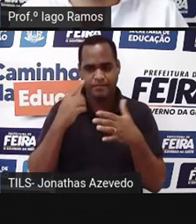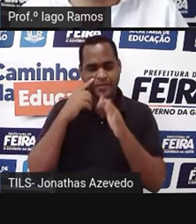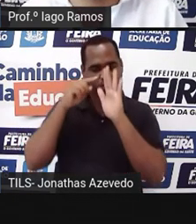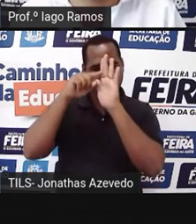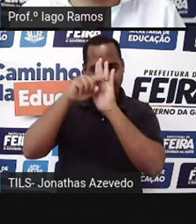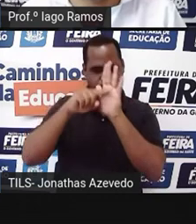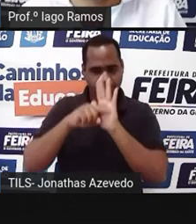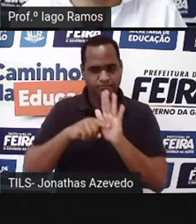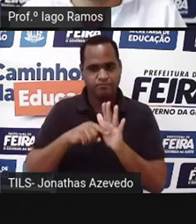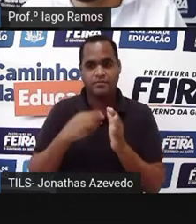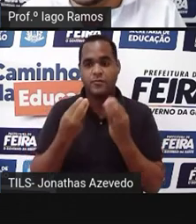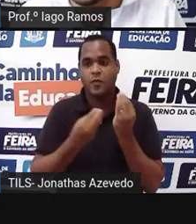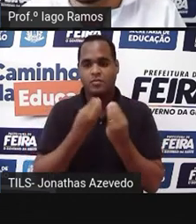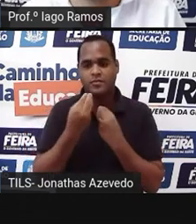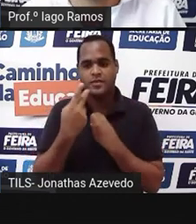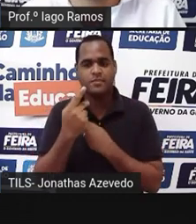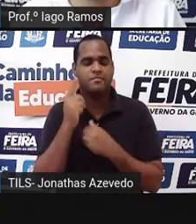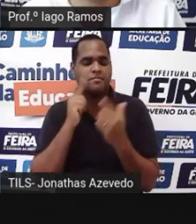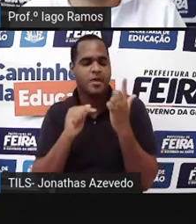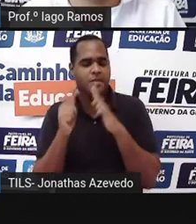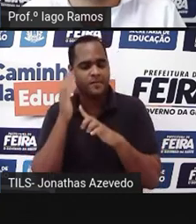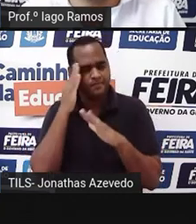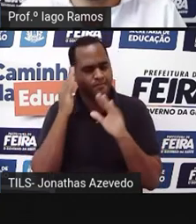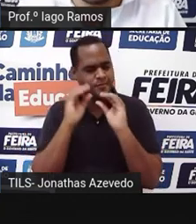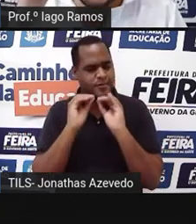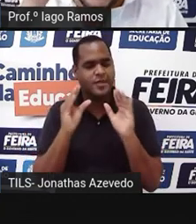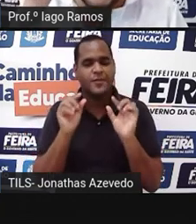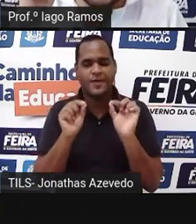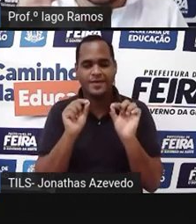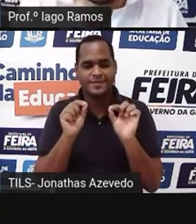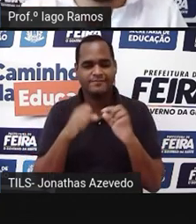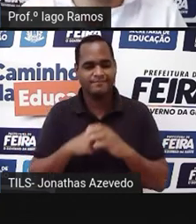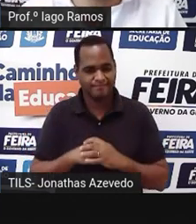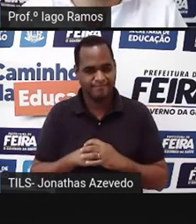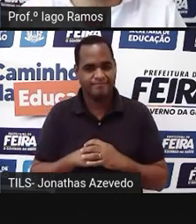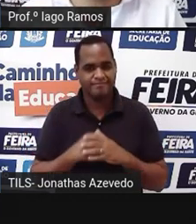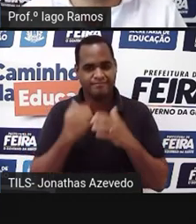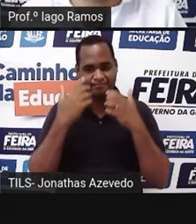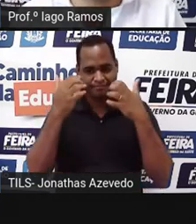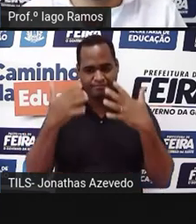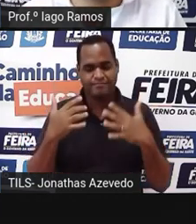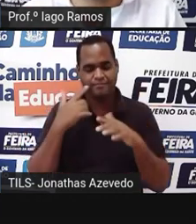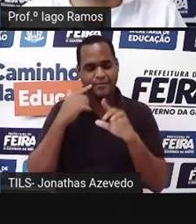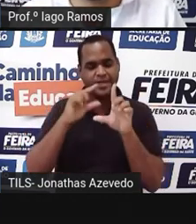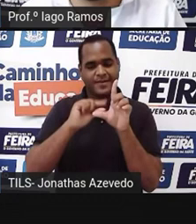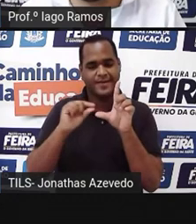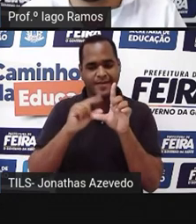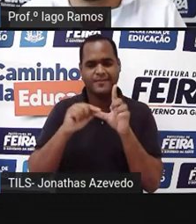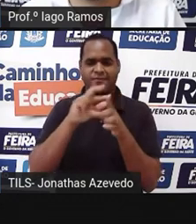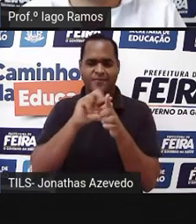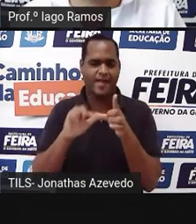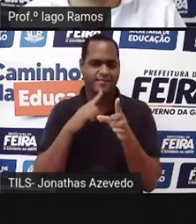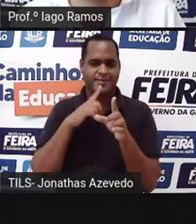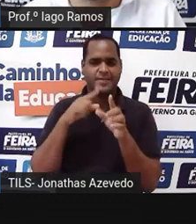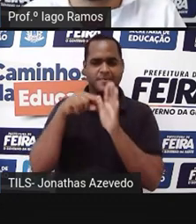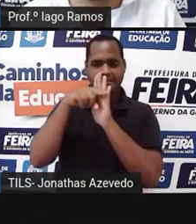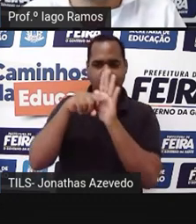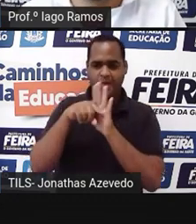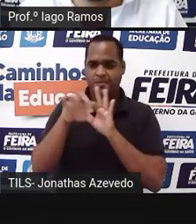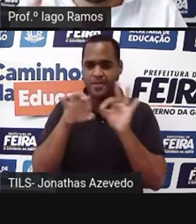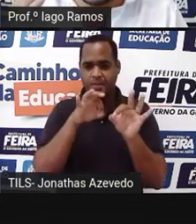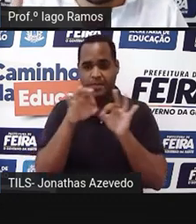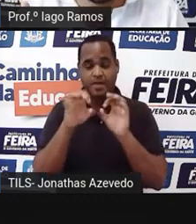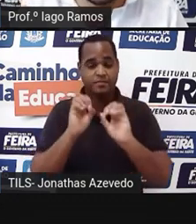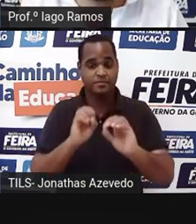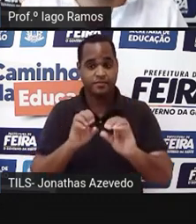avaliação do que você conseguiu entender dessa aula tá bom? aqui são fontes que foram consultadas pra gente conseguir preparar a nossa aula